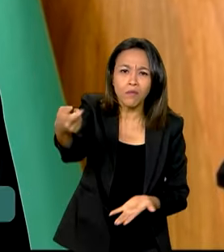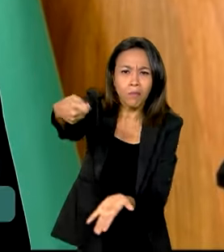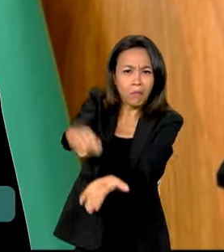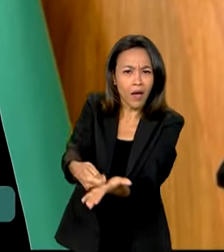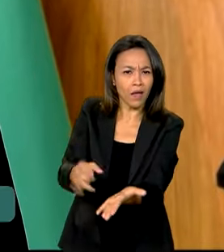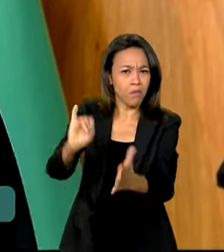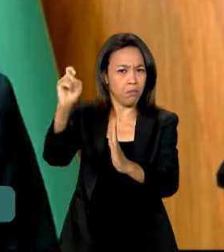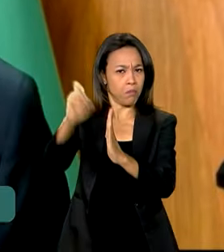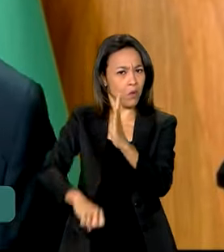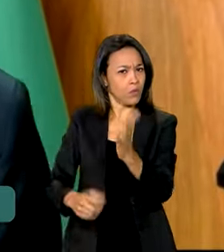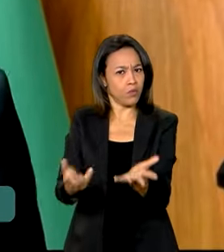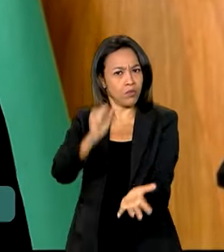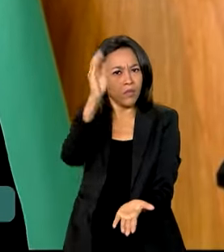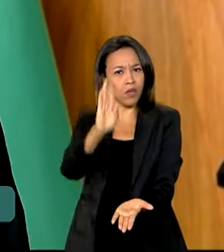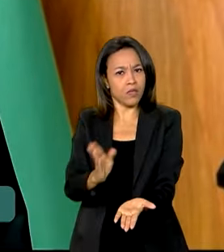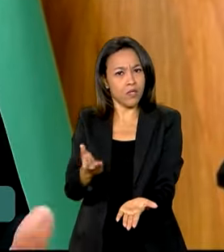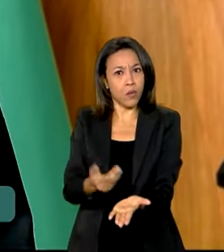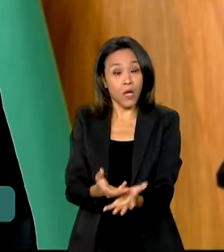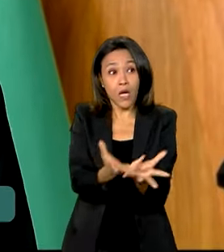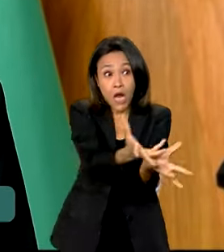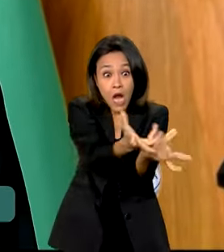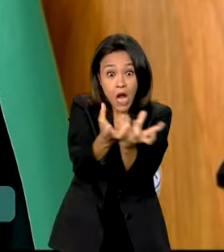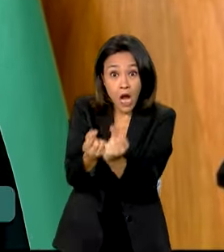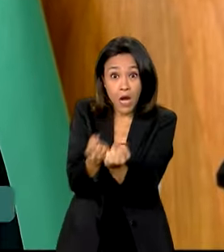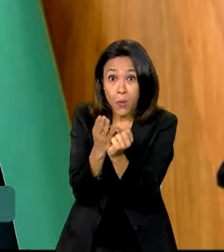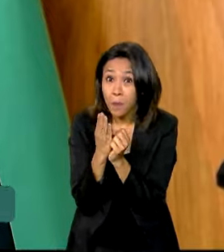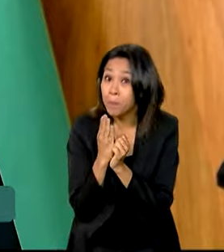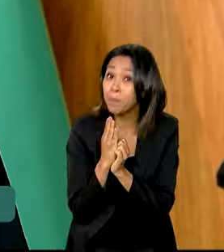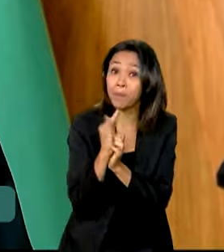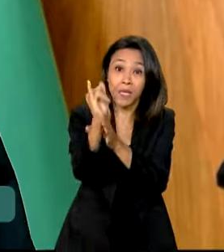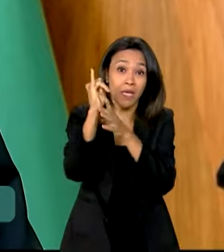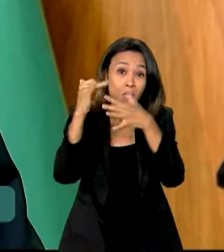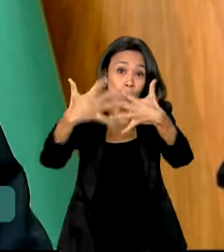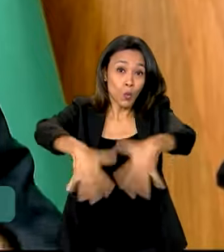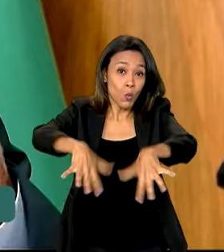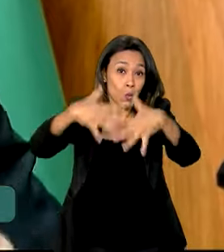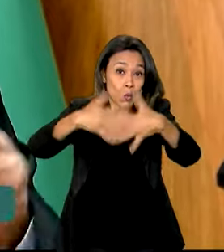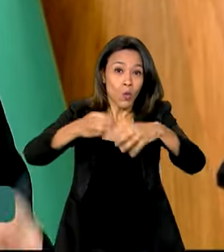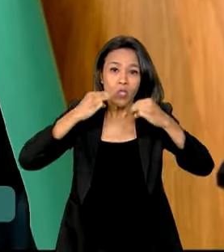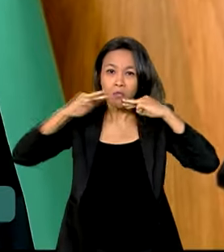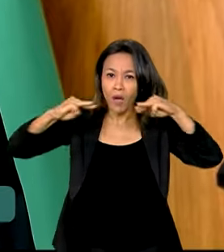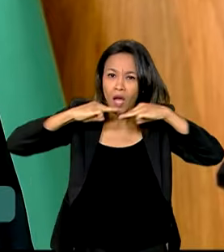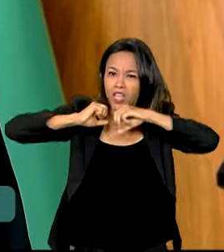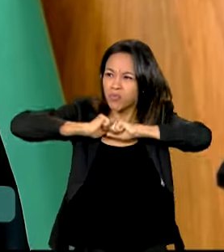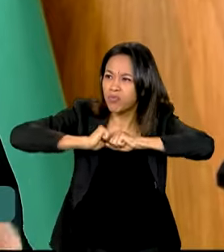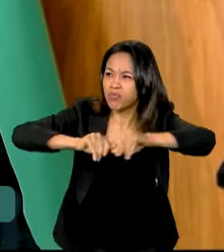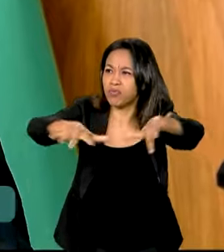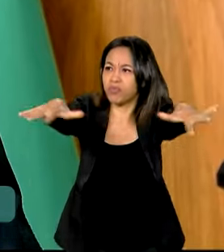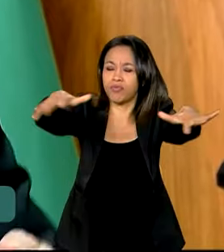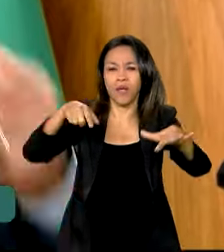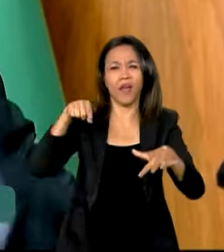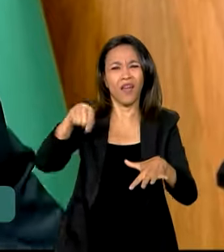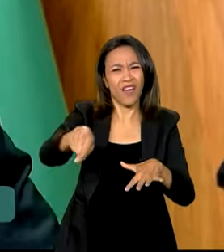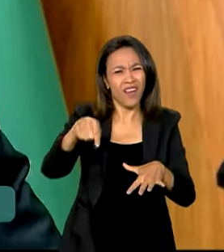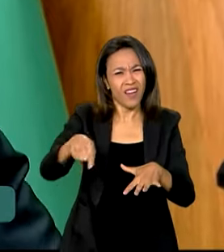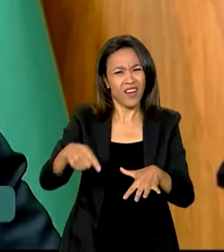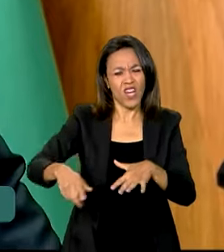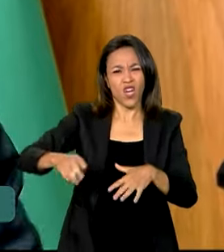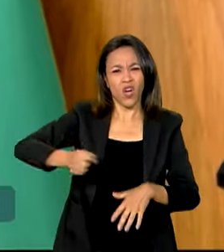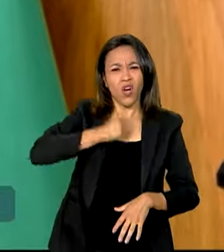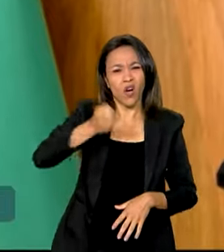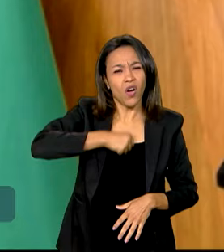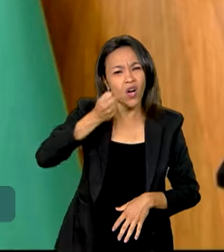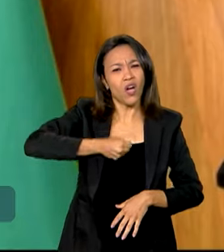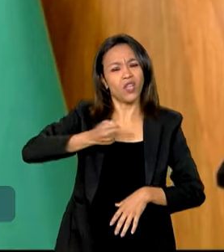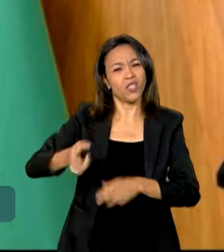no Brasil. Essas empresas ganham bilhões de publicidade. Essas empresas têm muito lucro com a disseminação do ódio